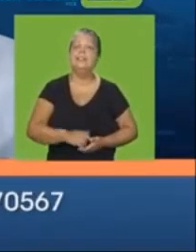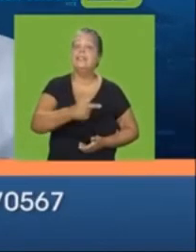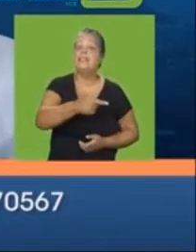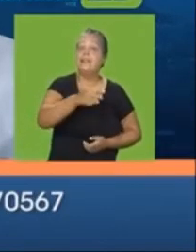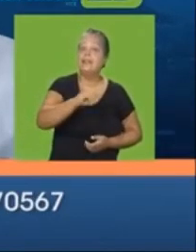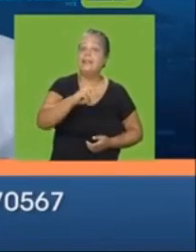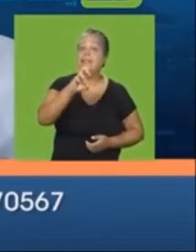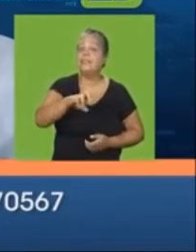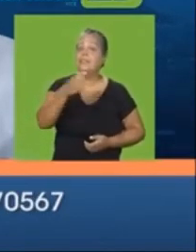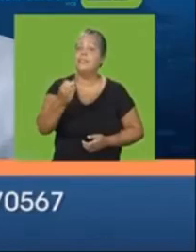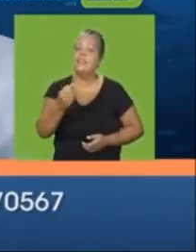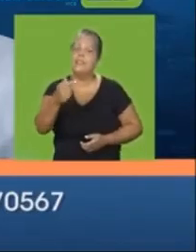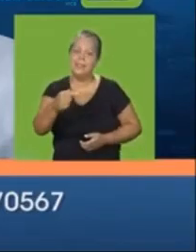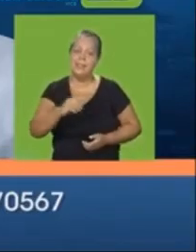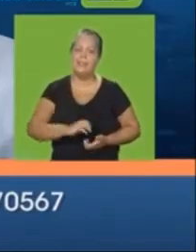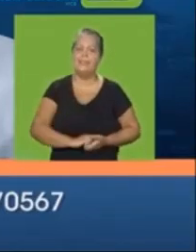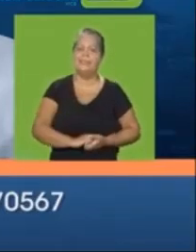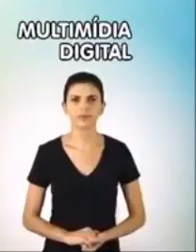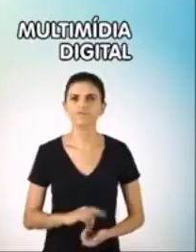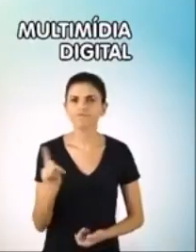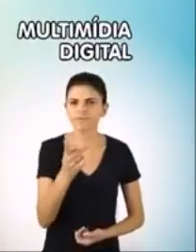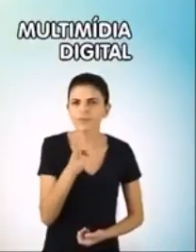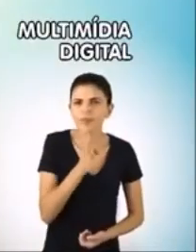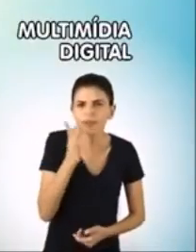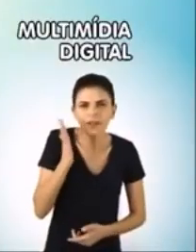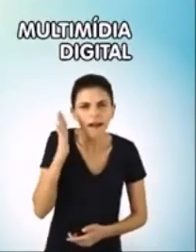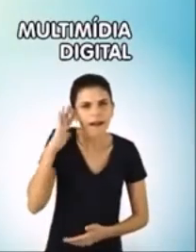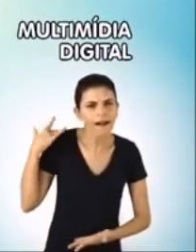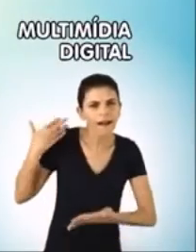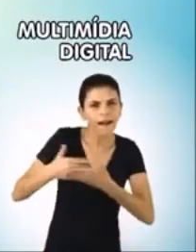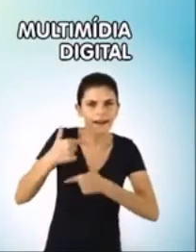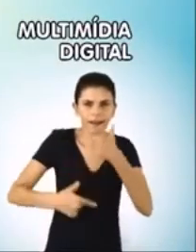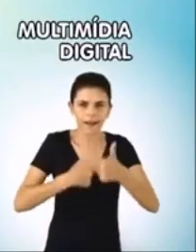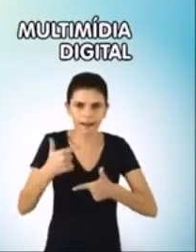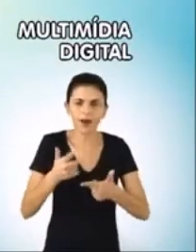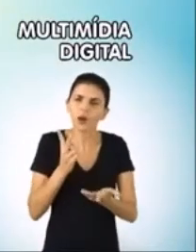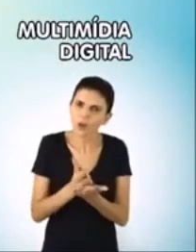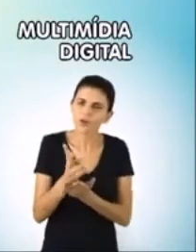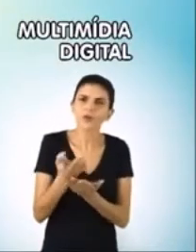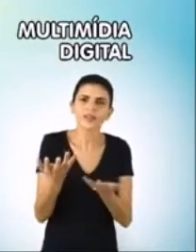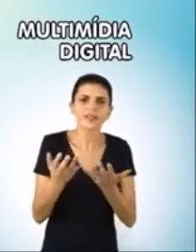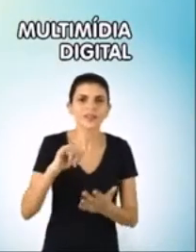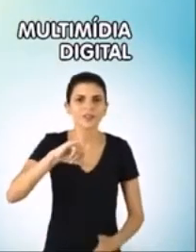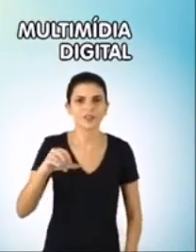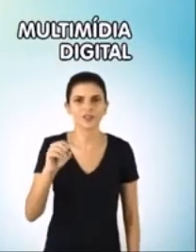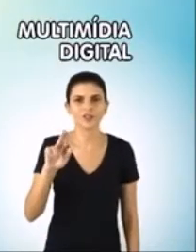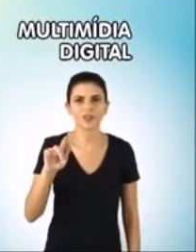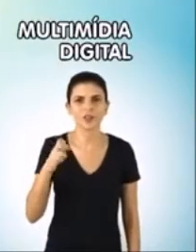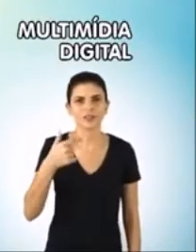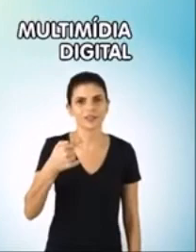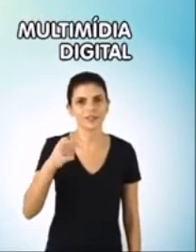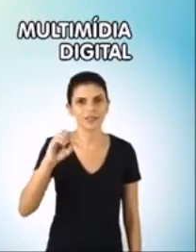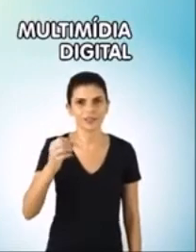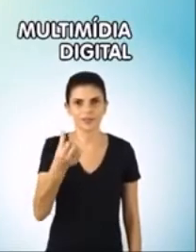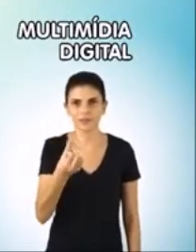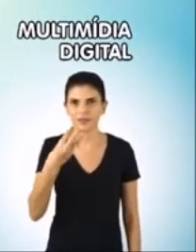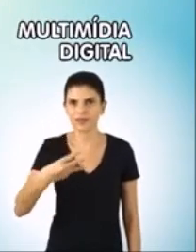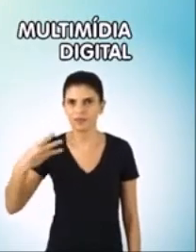Mariléi Ormondi, 7567. Conhece nosso trabalho? Dê a chance de continuar. Jorge Pereira,